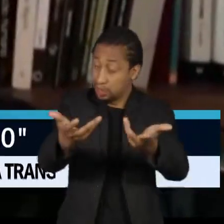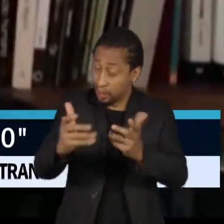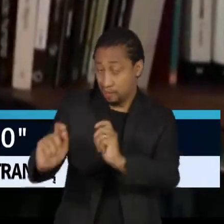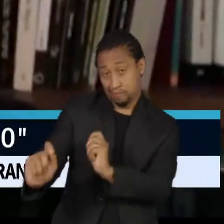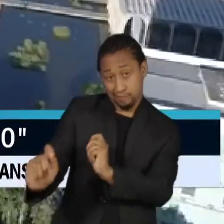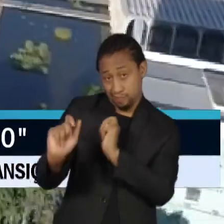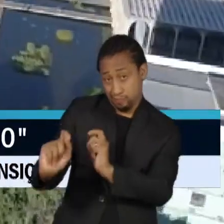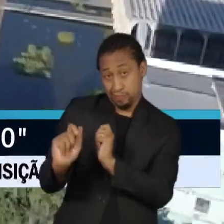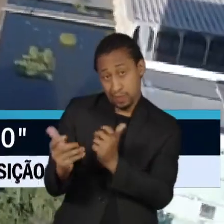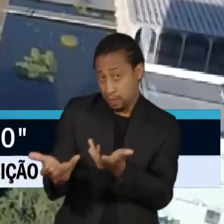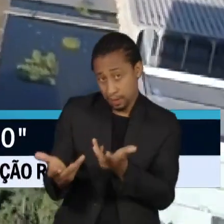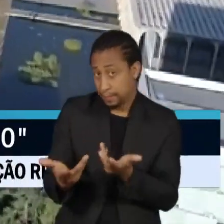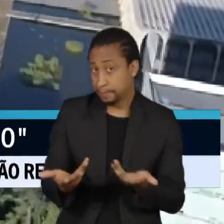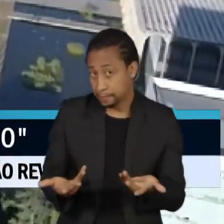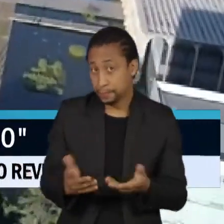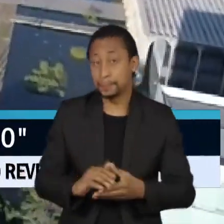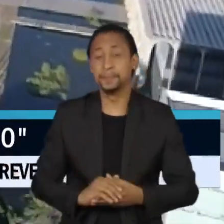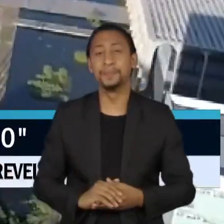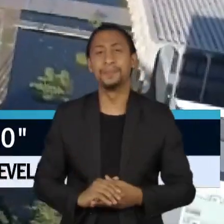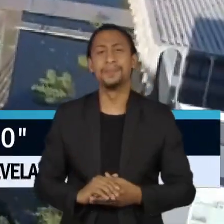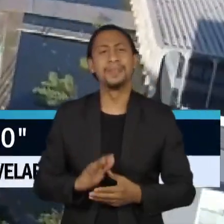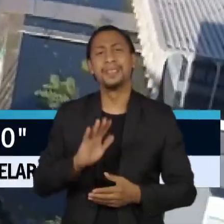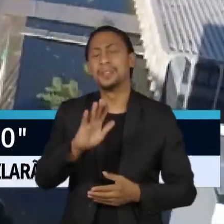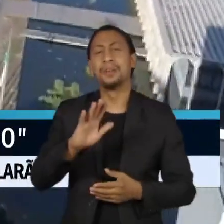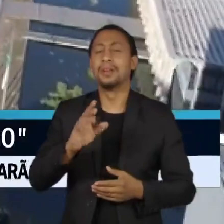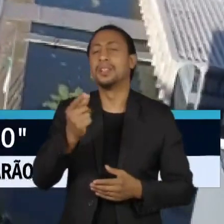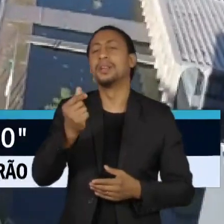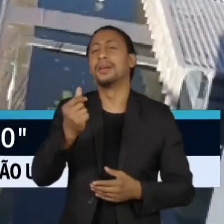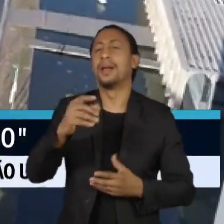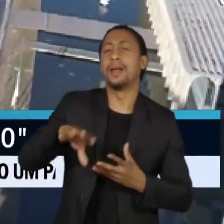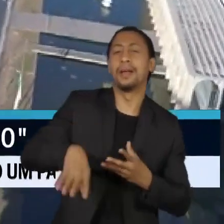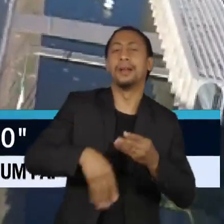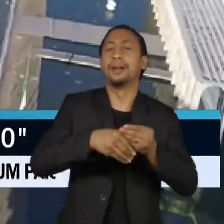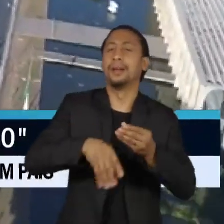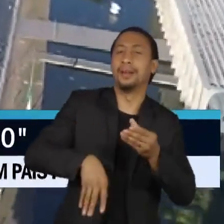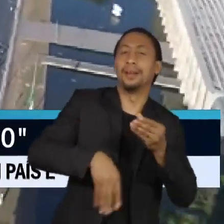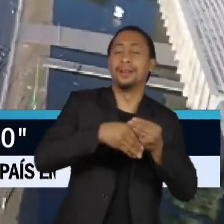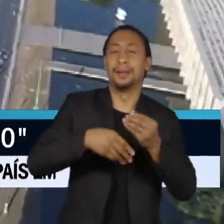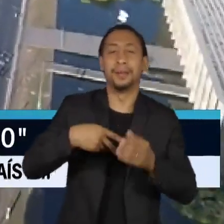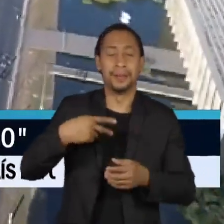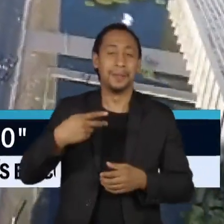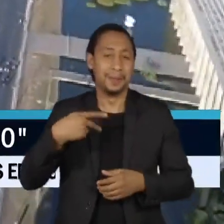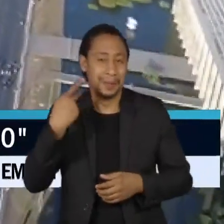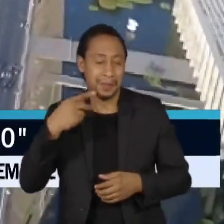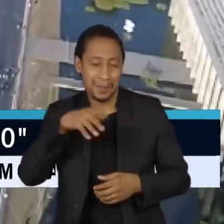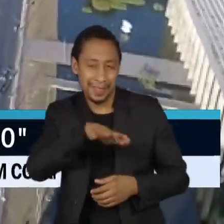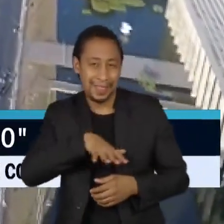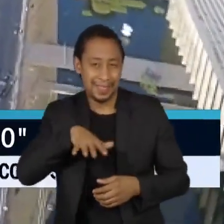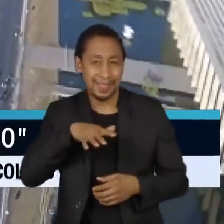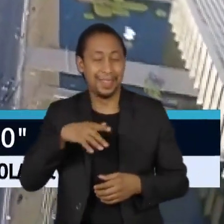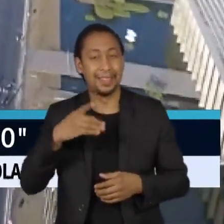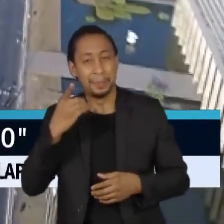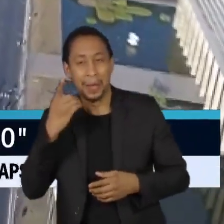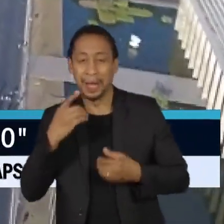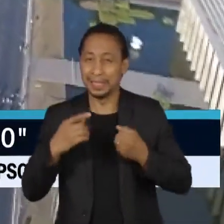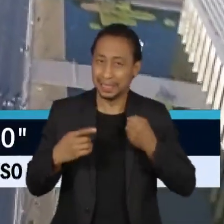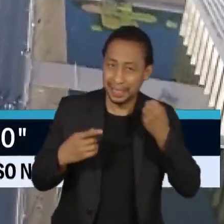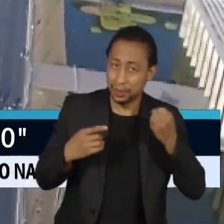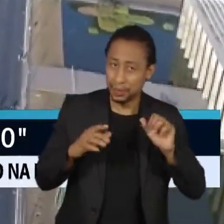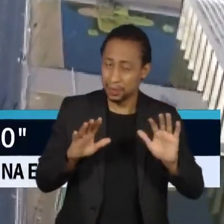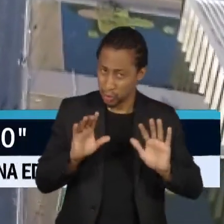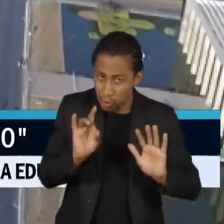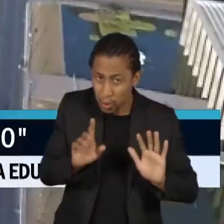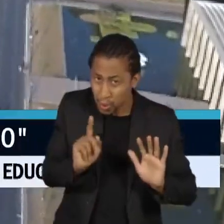benefícios, não só mais verbas para a Câmara e o Senado, mas também é uma